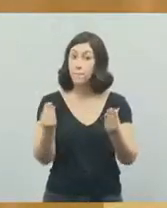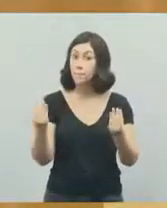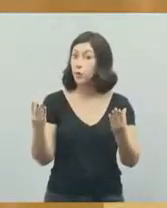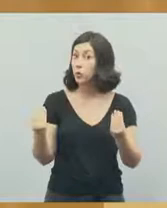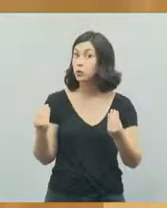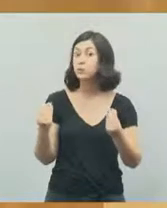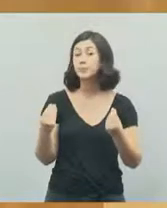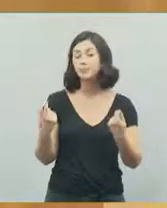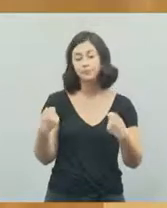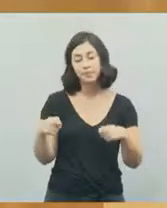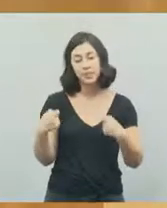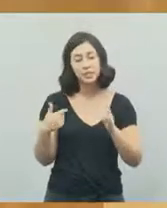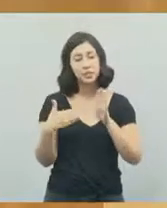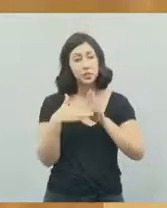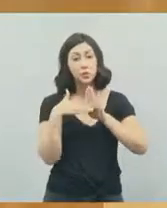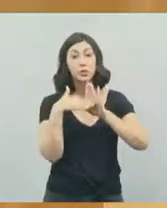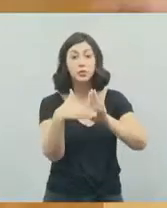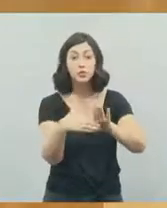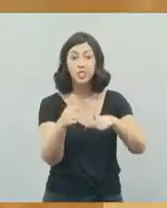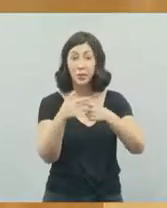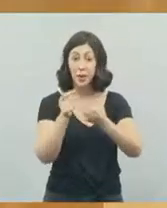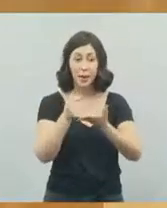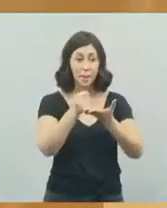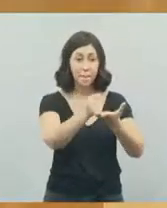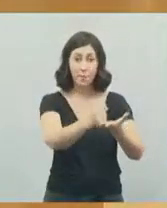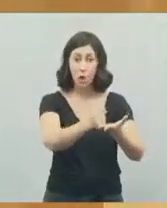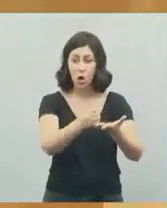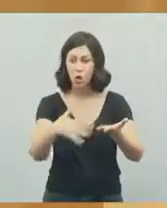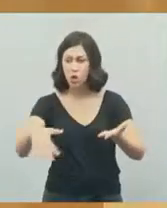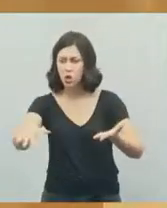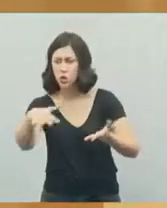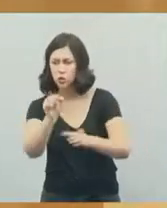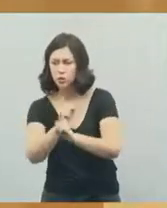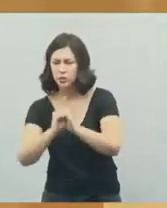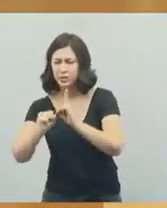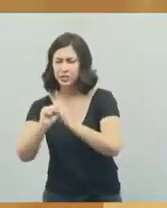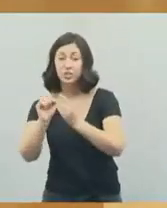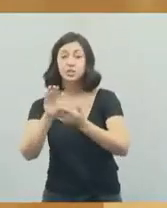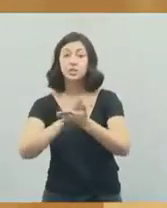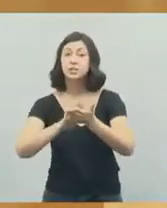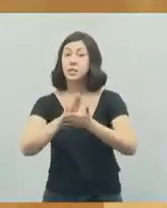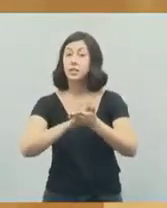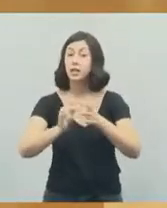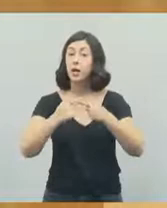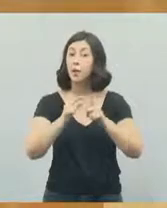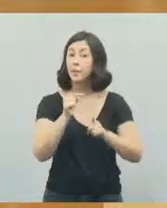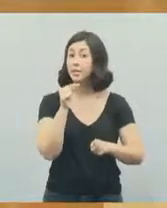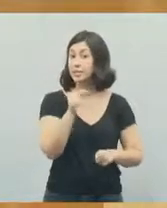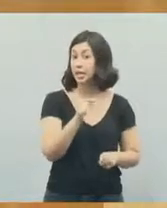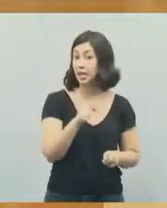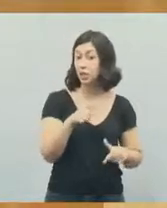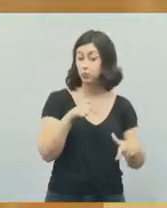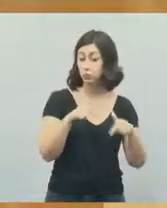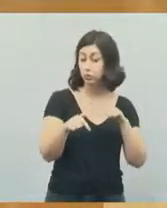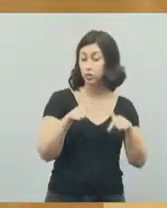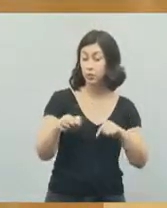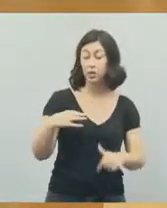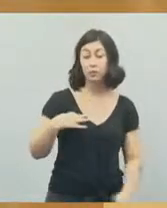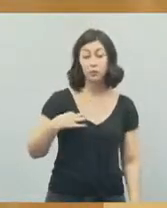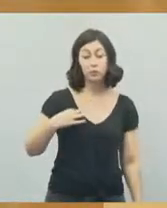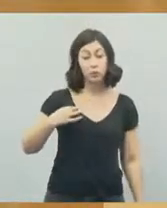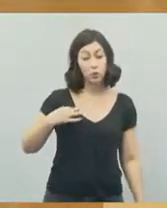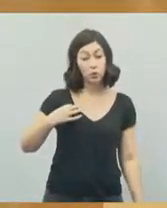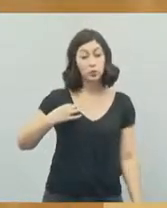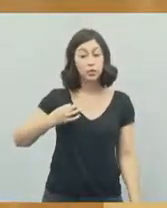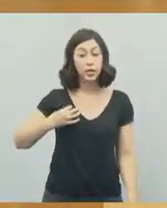casa e não têm o apoio de ninguém, mas fazem um trabalho voluntariamente. Enquanto